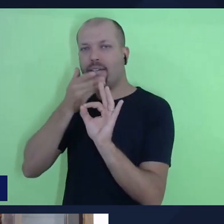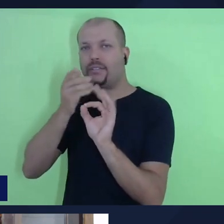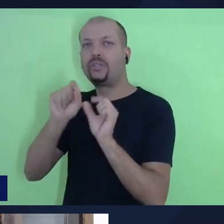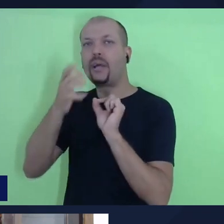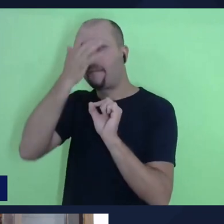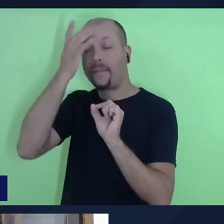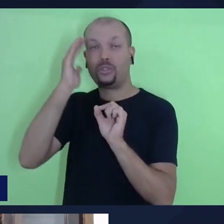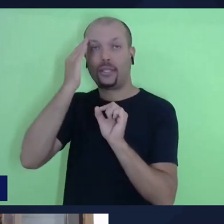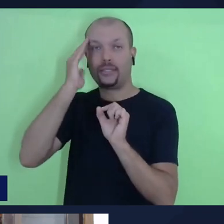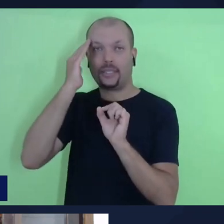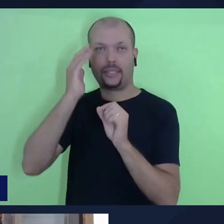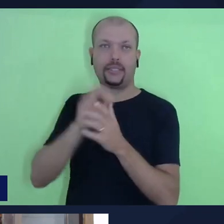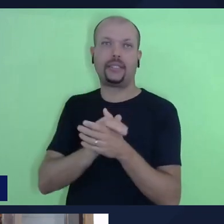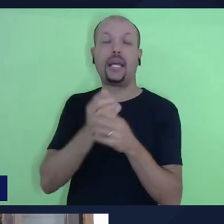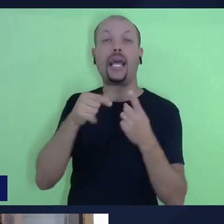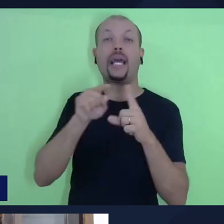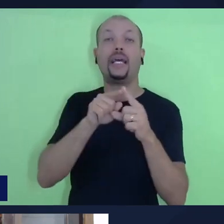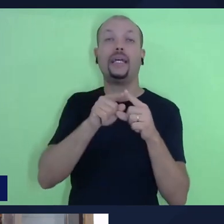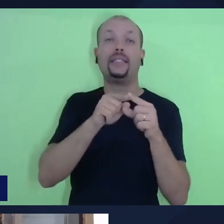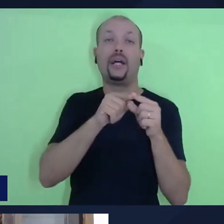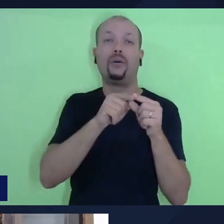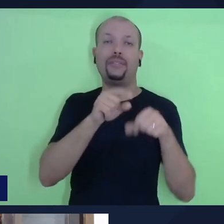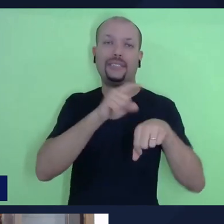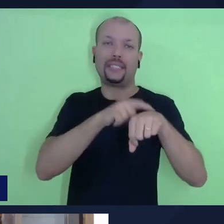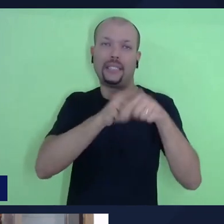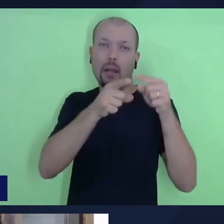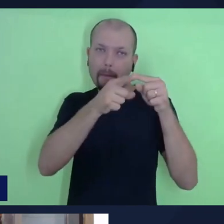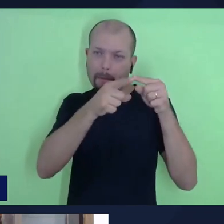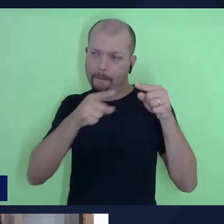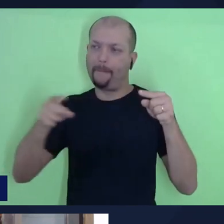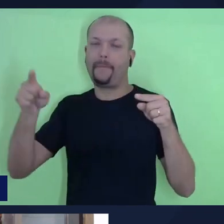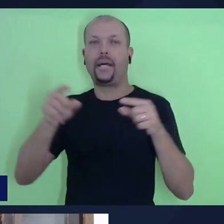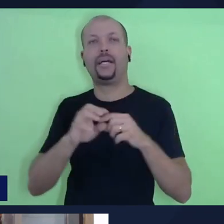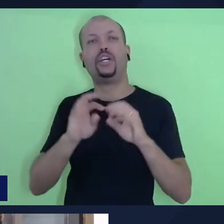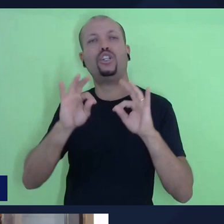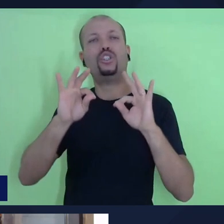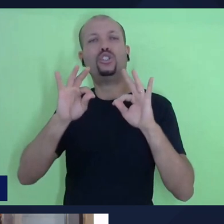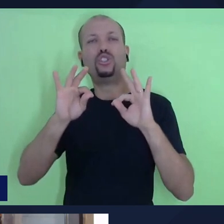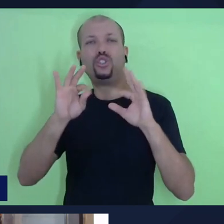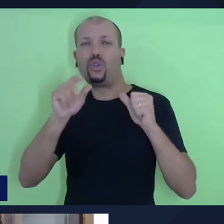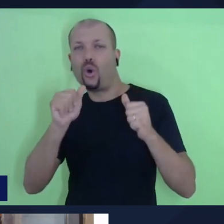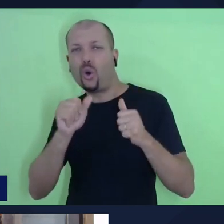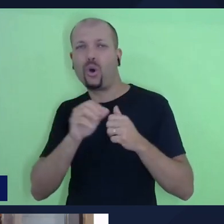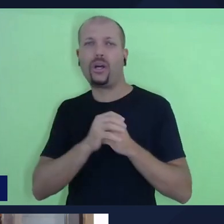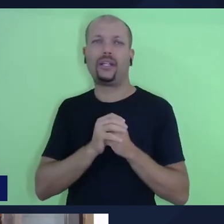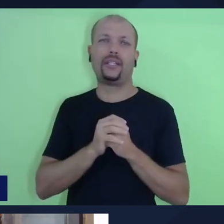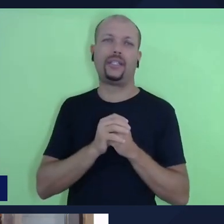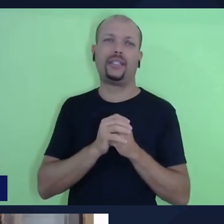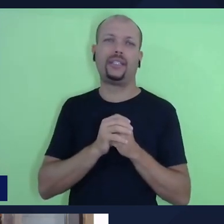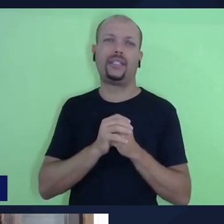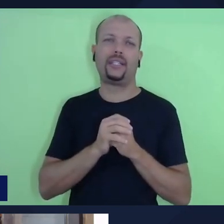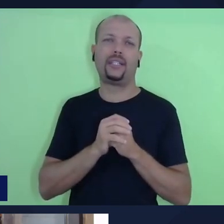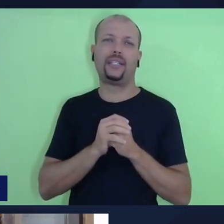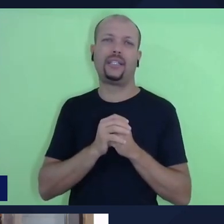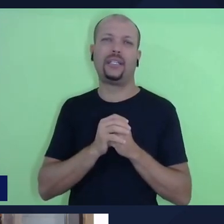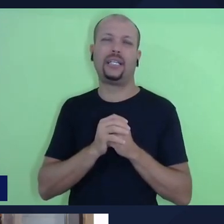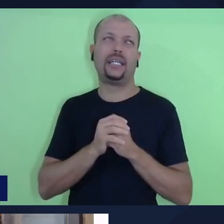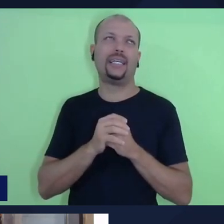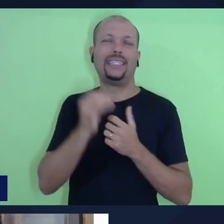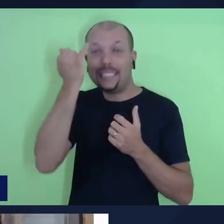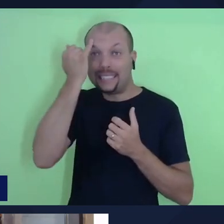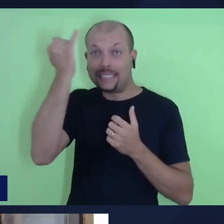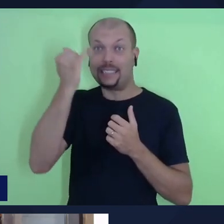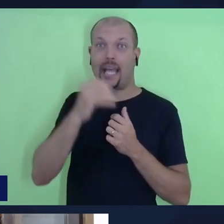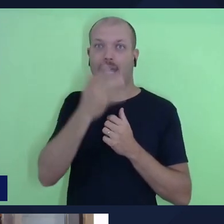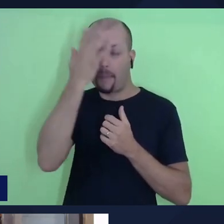e nesse processo, não necessariamente ela preserva toda a cadência que o autor original deu para o